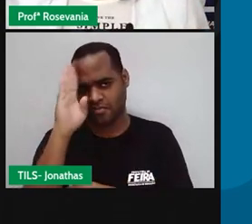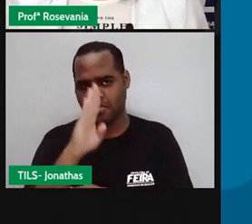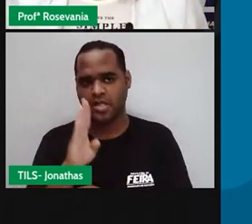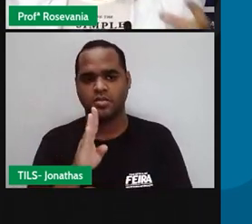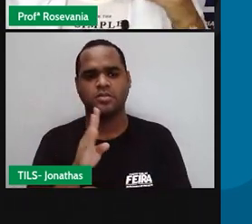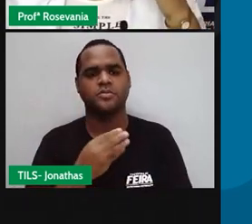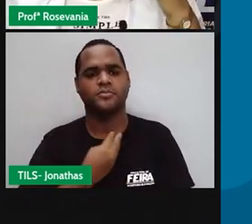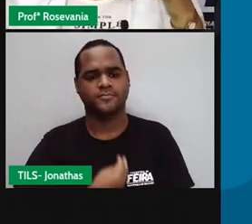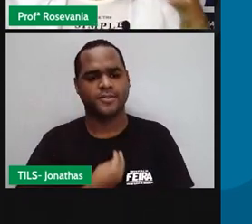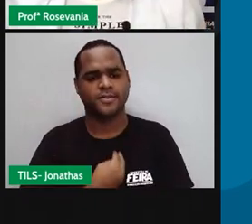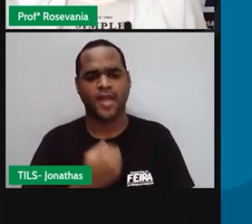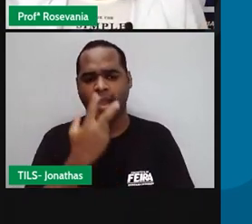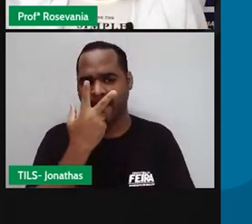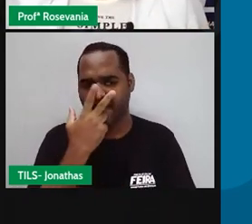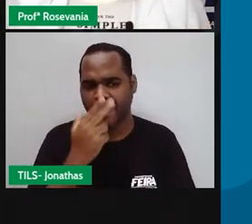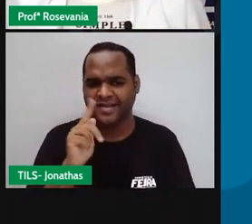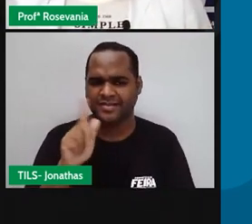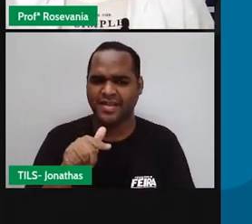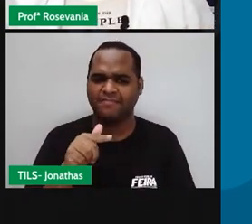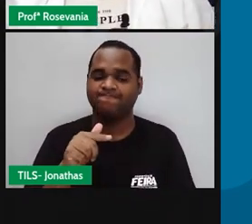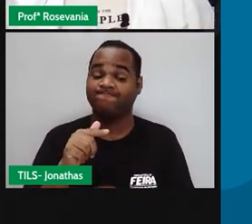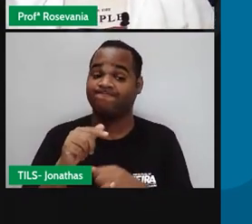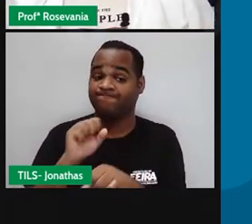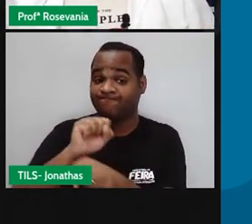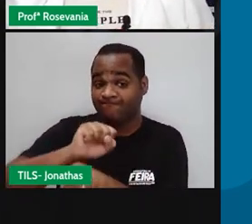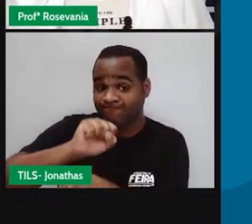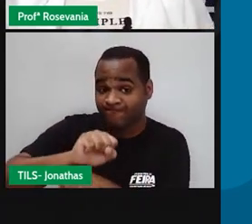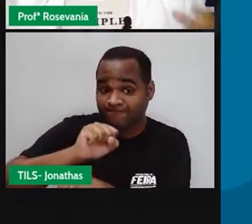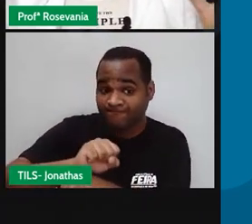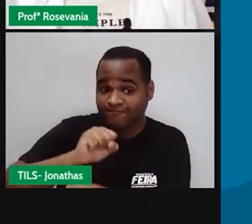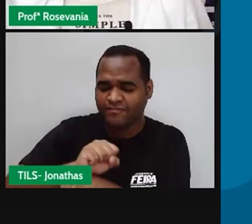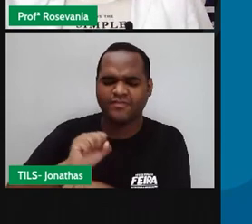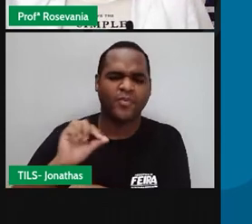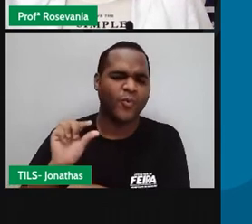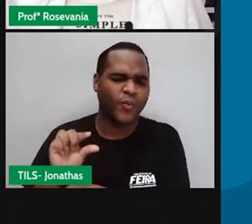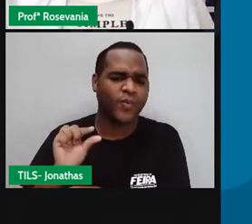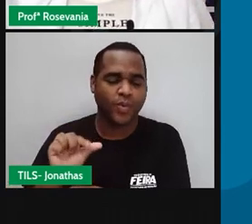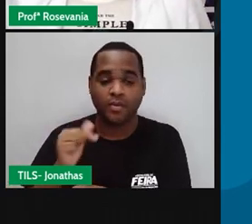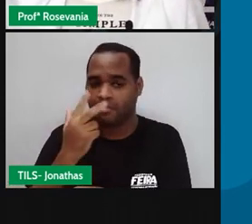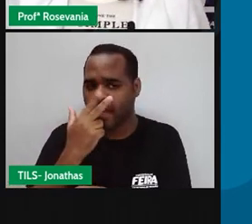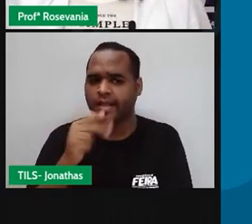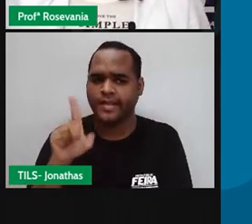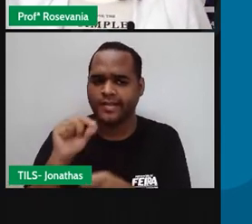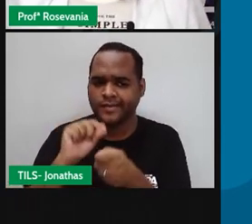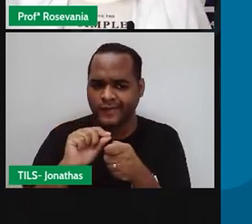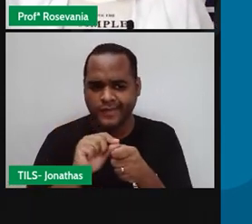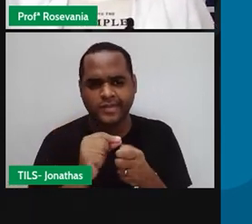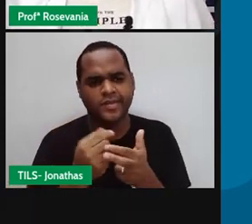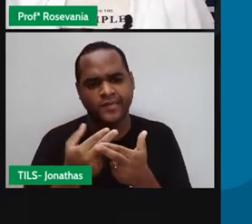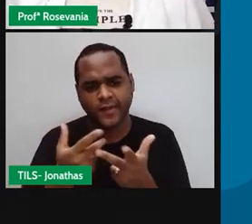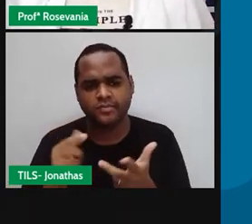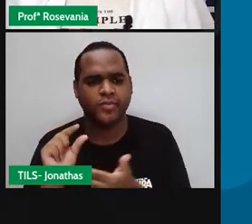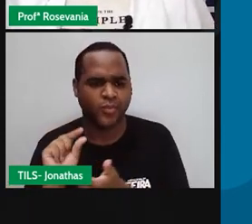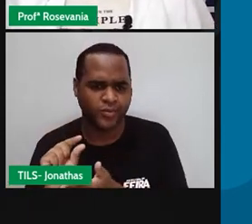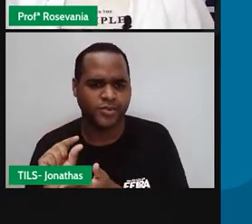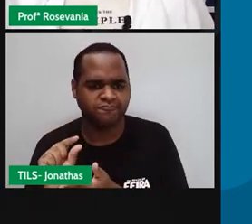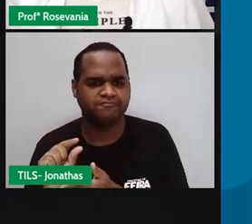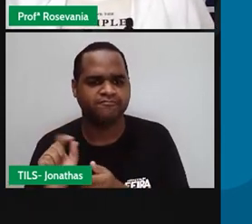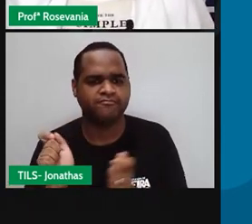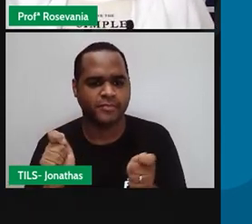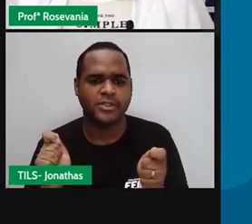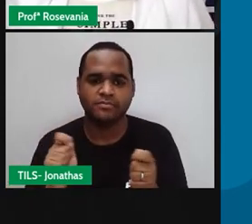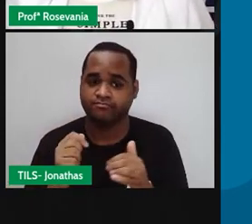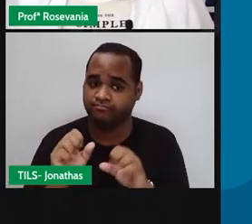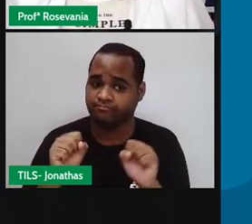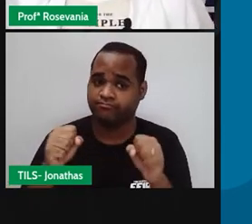muito tímida, né, a ação que tem sido feita, mas ainda assim, está se fazendo, pouco, mas está se fazendo. O